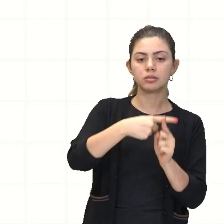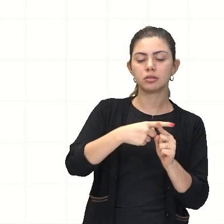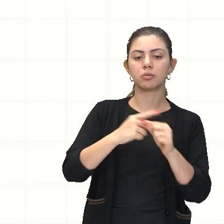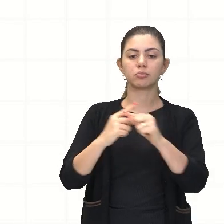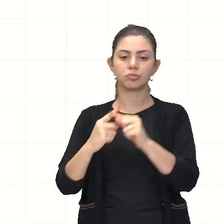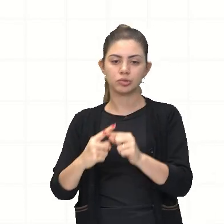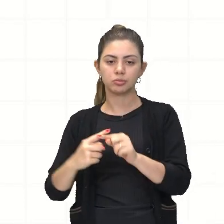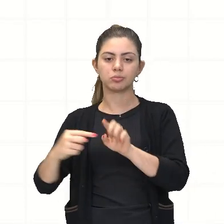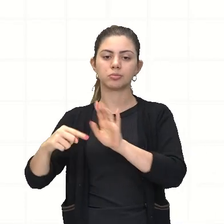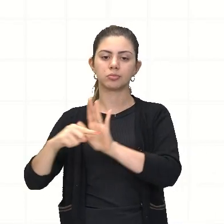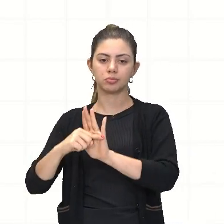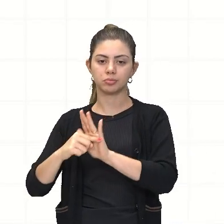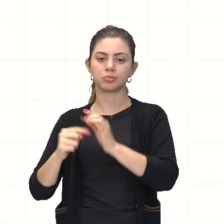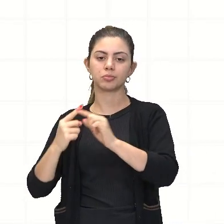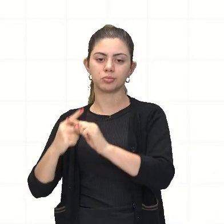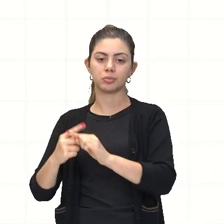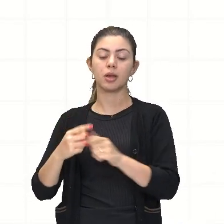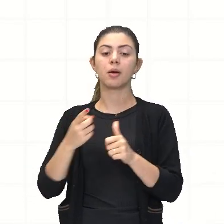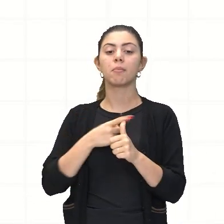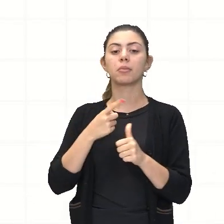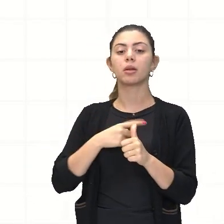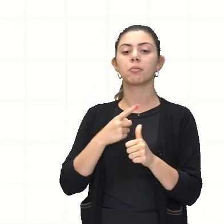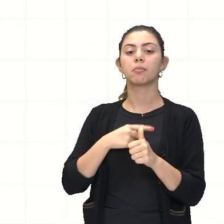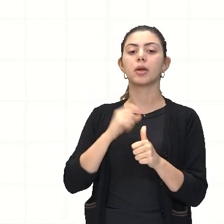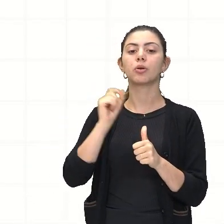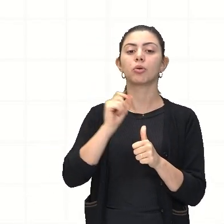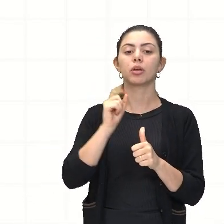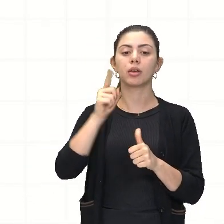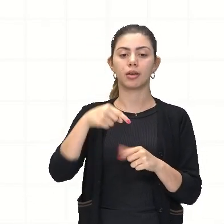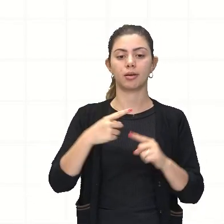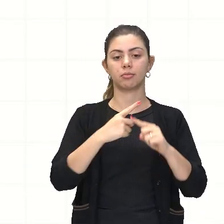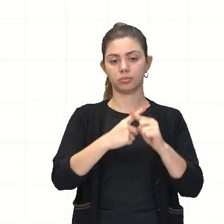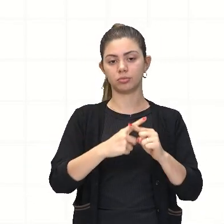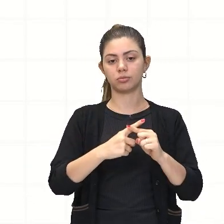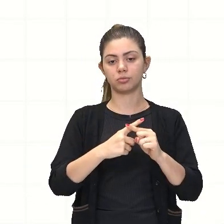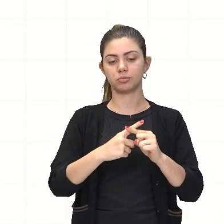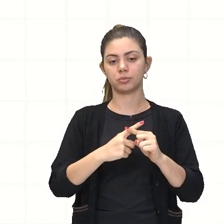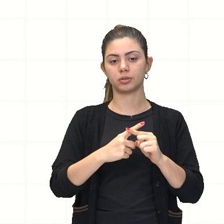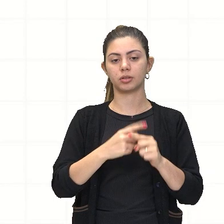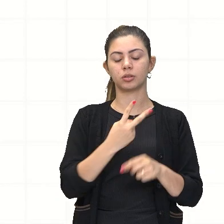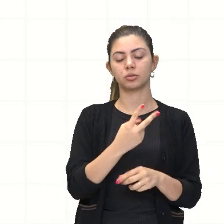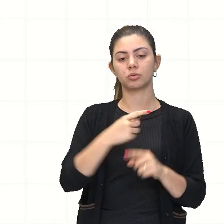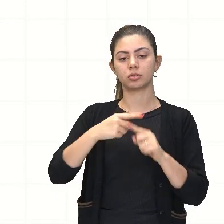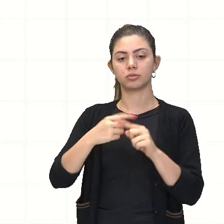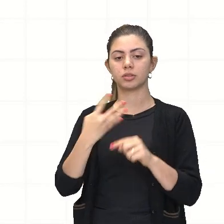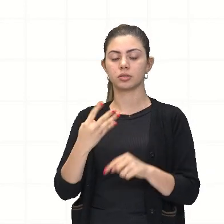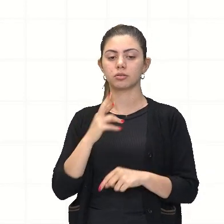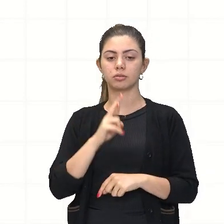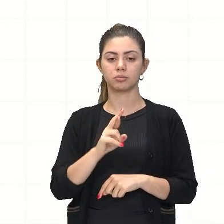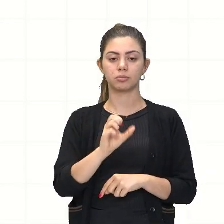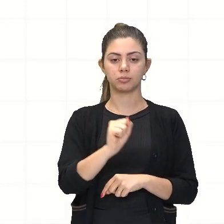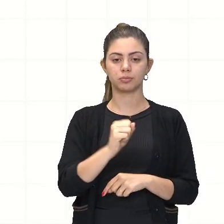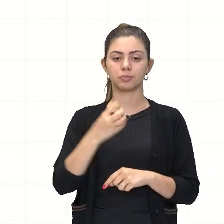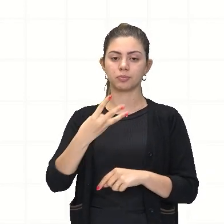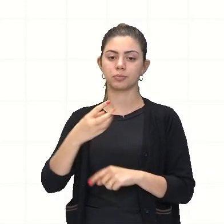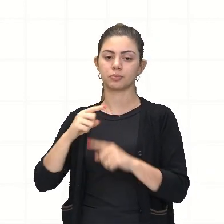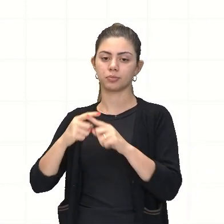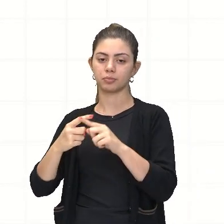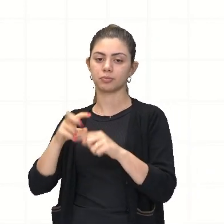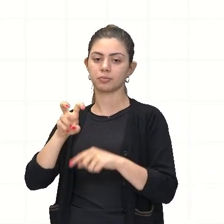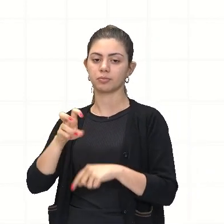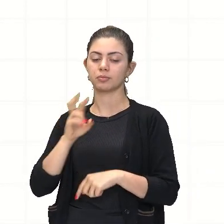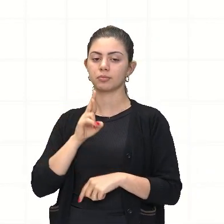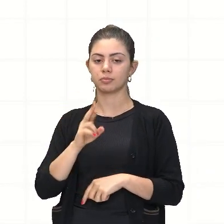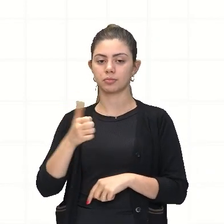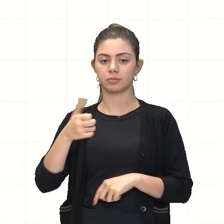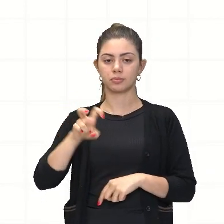subtração, multiplicação. Primeiro, as multiplicações, ó. Então, 2 vezes 4, 8. 3 vezes 5,